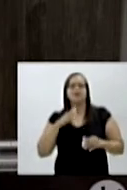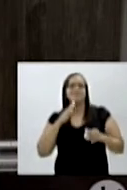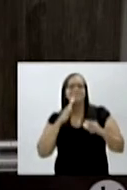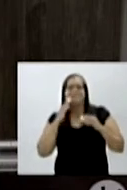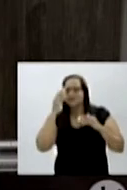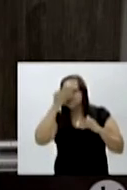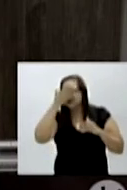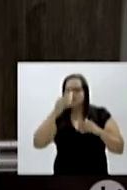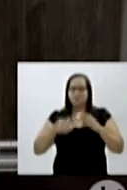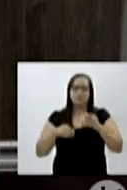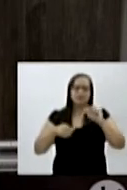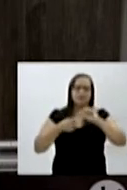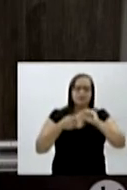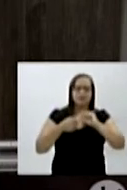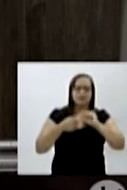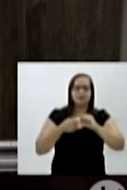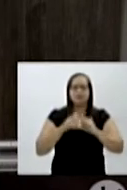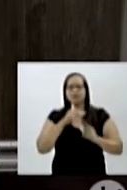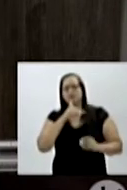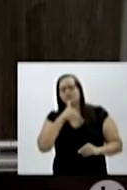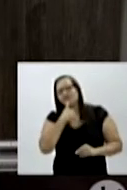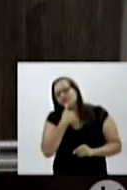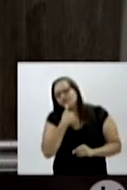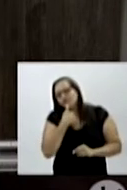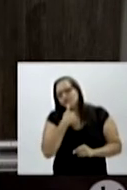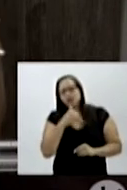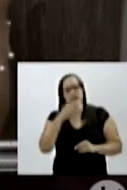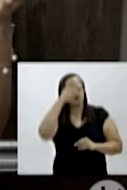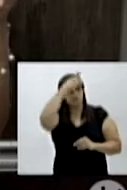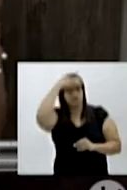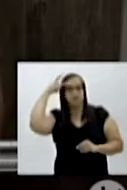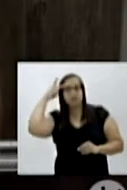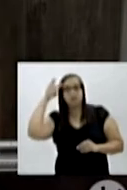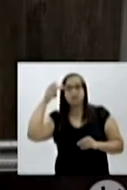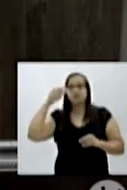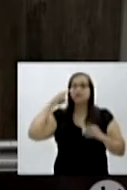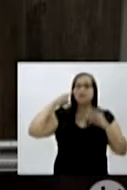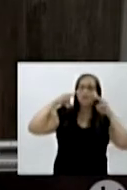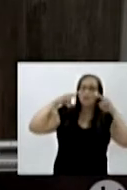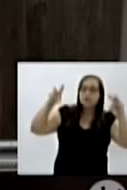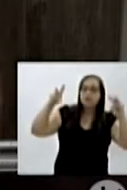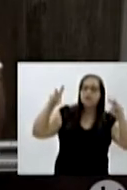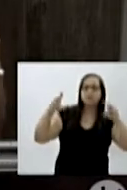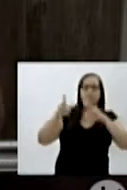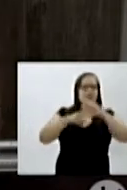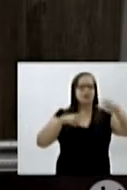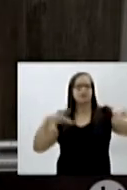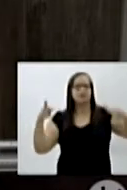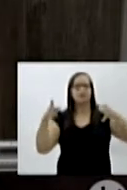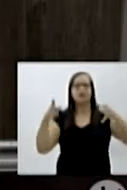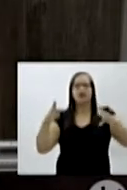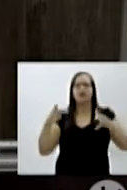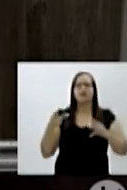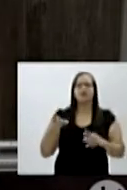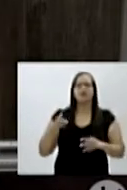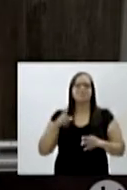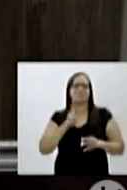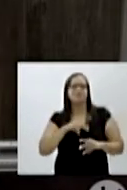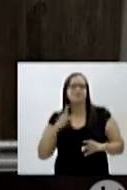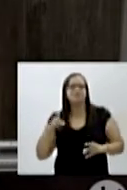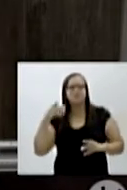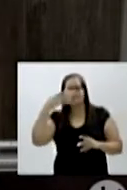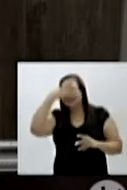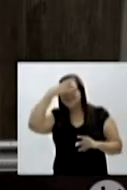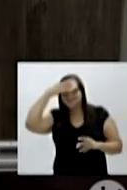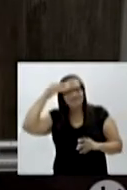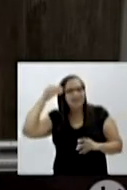fazer. E eu ficava triste de ver que todo mundo conseguia fazer, conseguia enxergar, conseguia participar de tudo e eu não sabia nem o